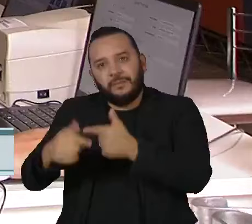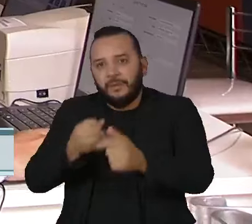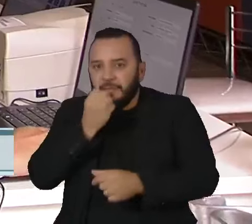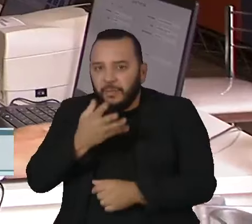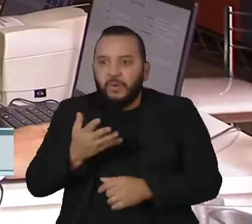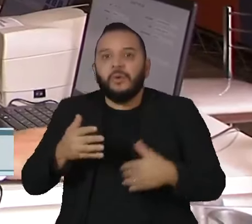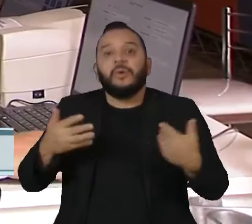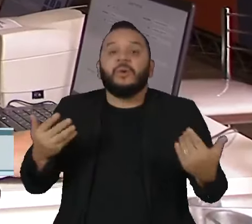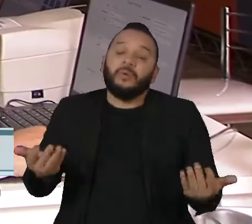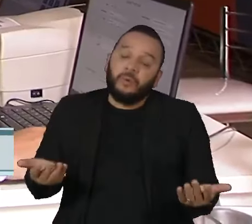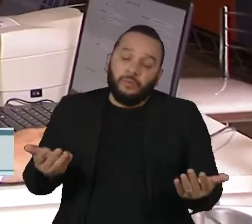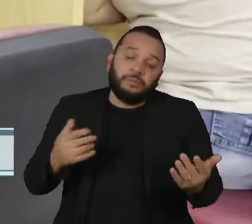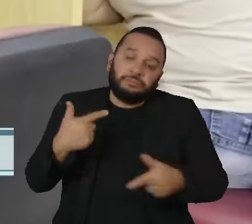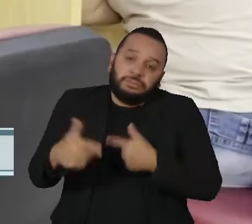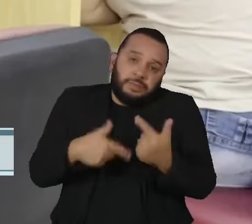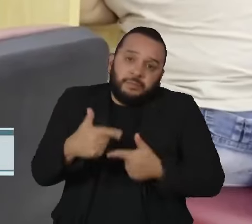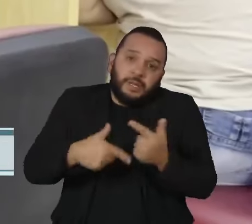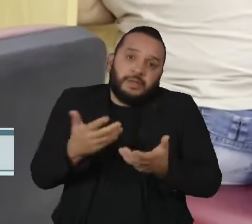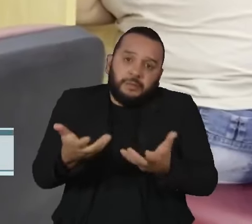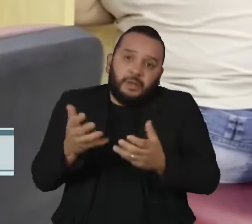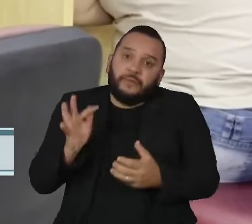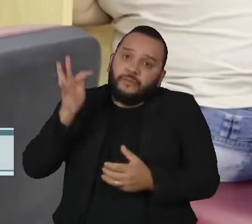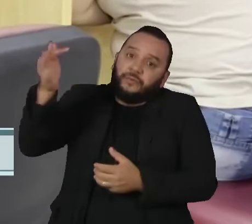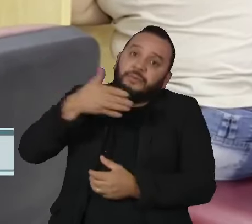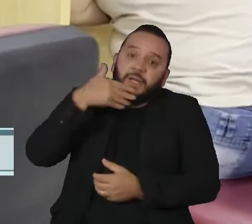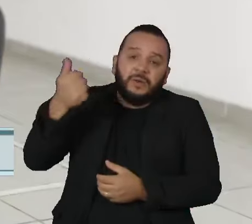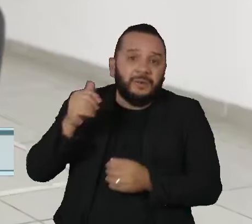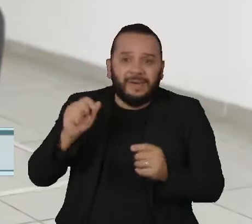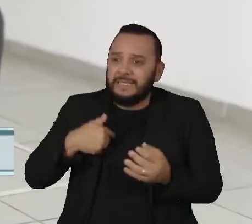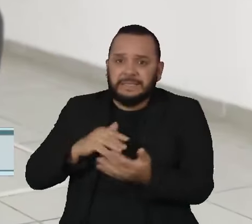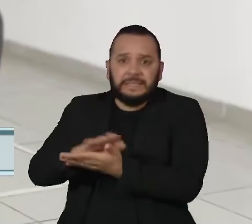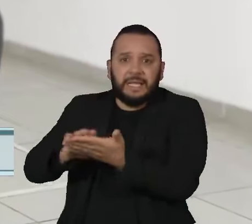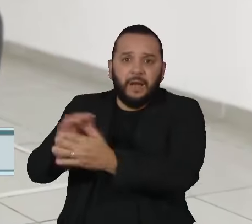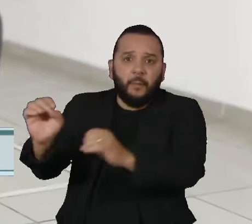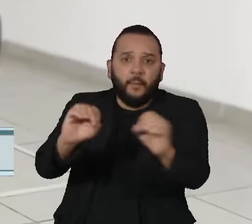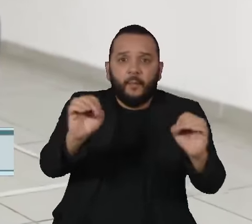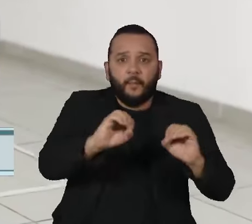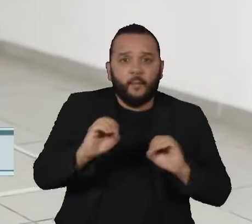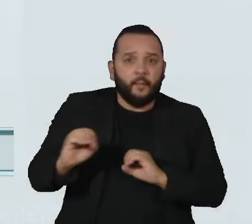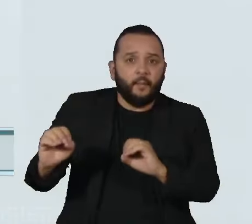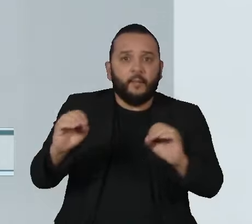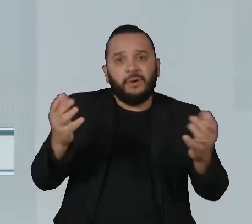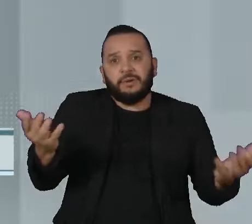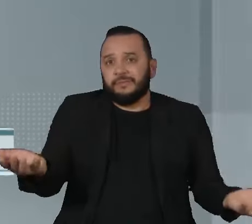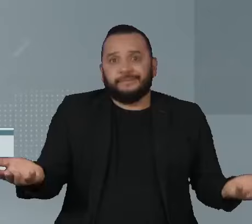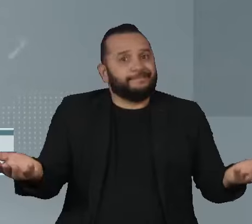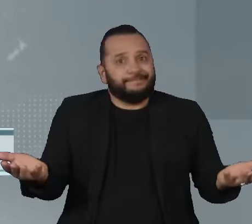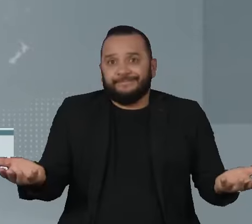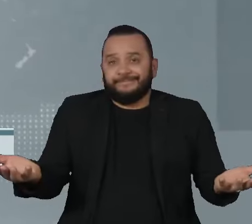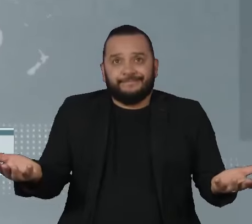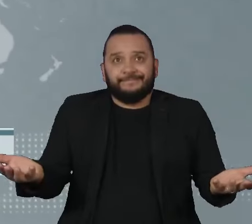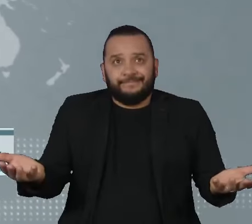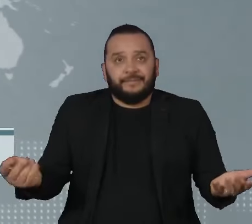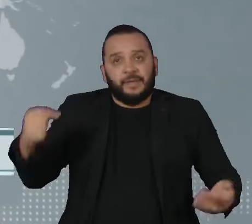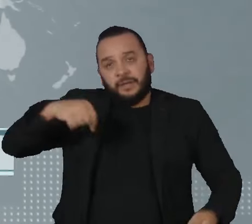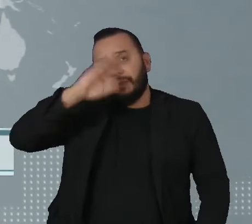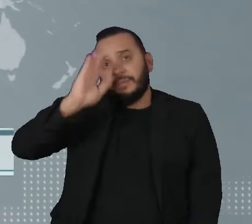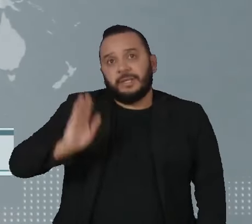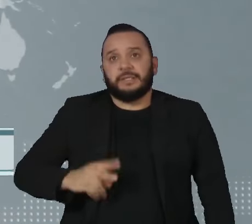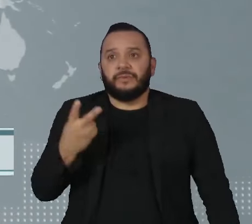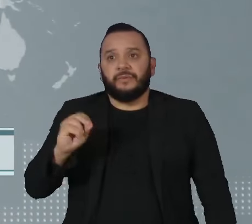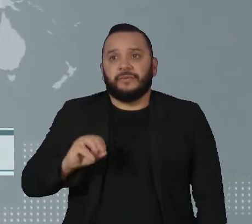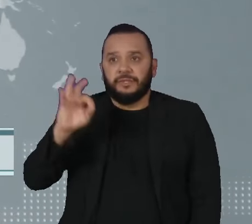propósito de construir um futuro melhor, mas não fazem nem uma coisa nem outra. No Brasil, mais de 20